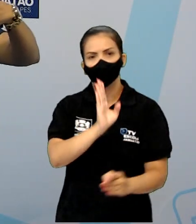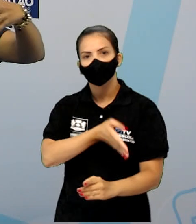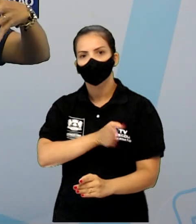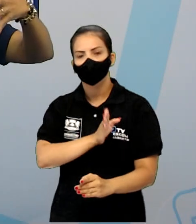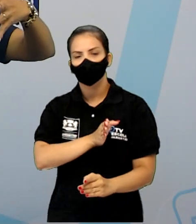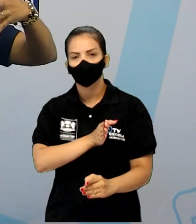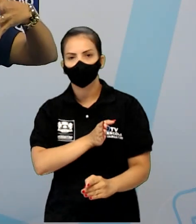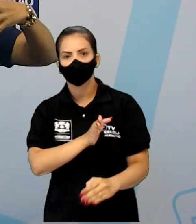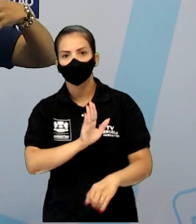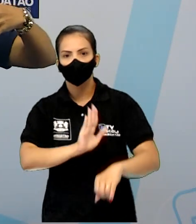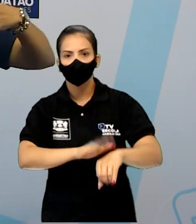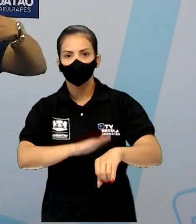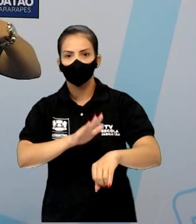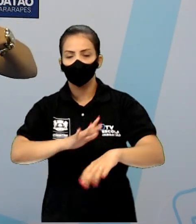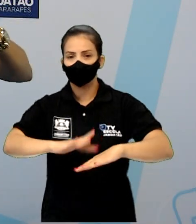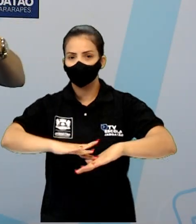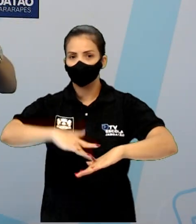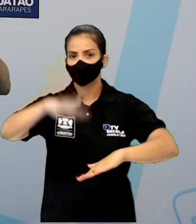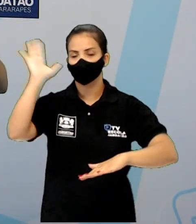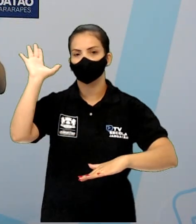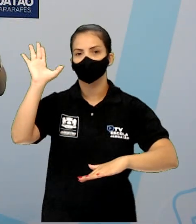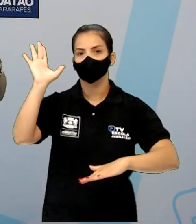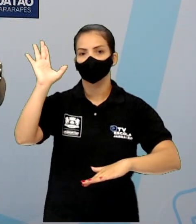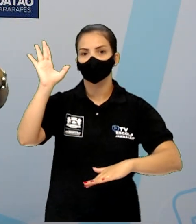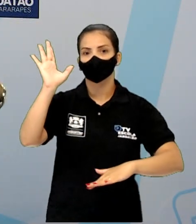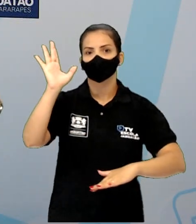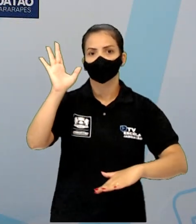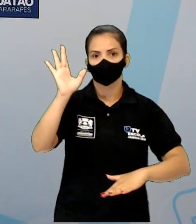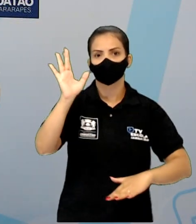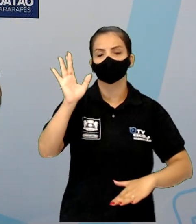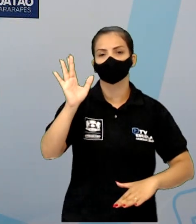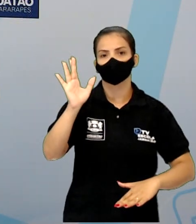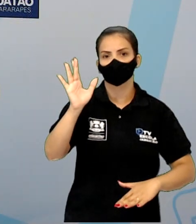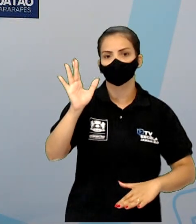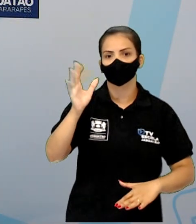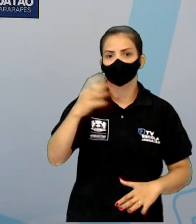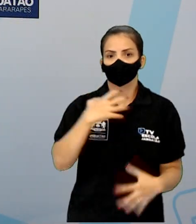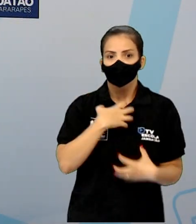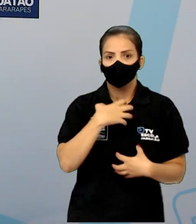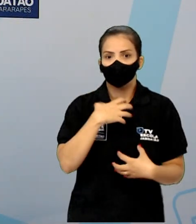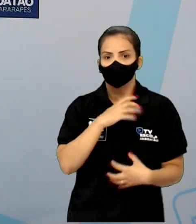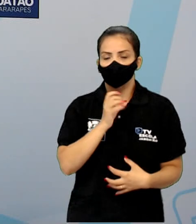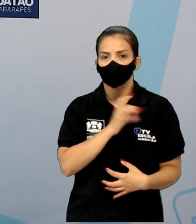clímax, é aquela parte mais dramática do conto.